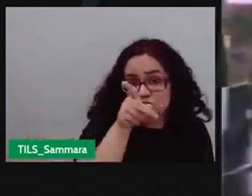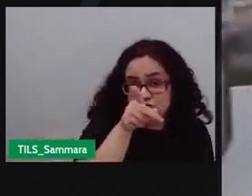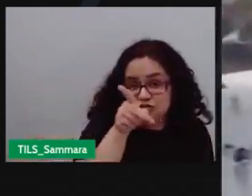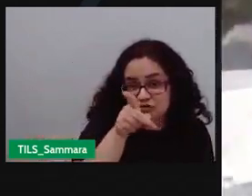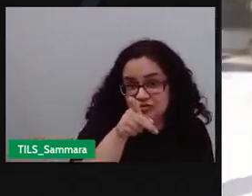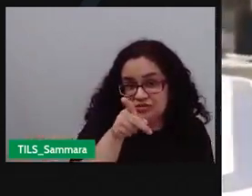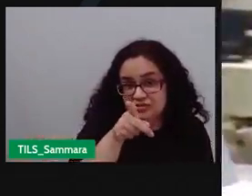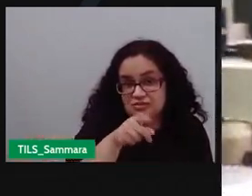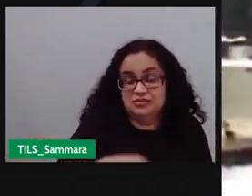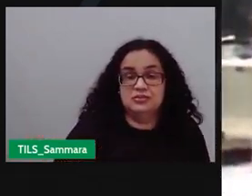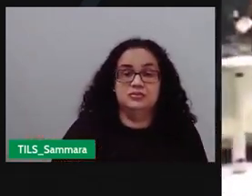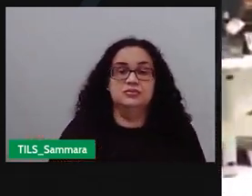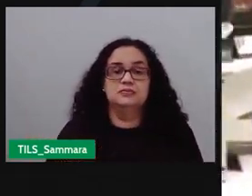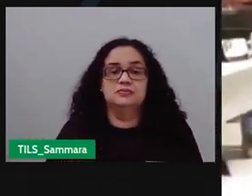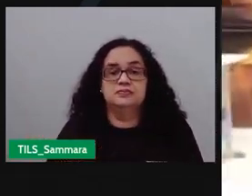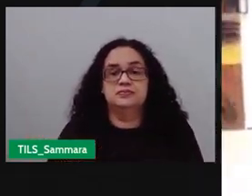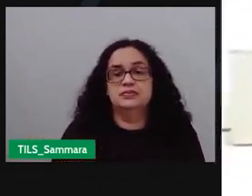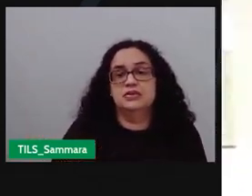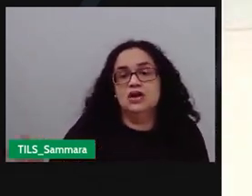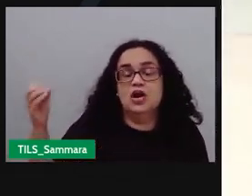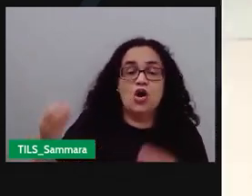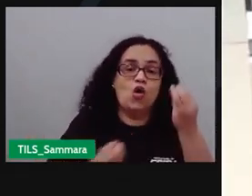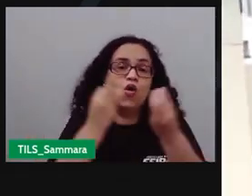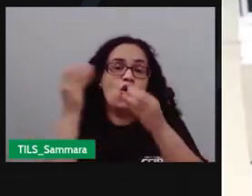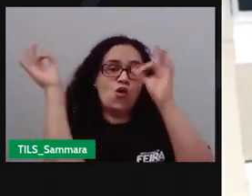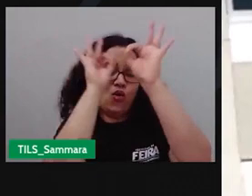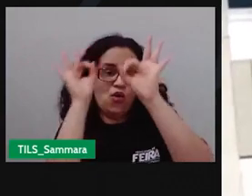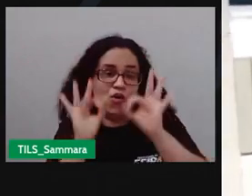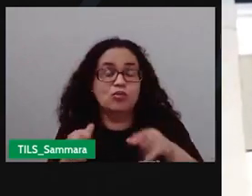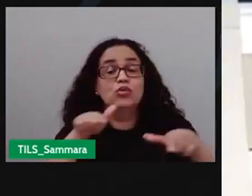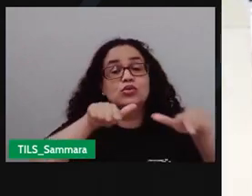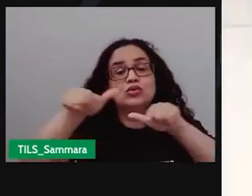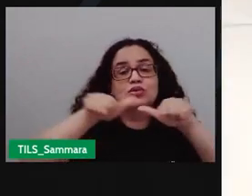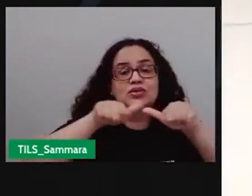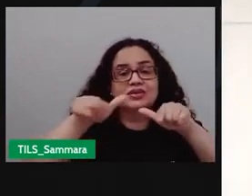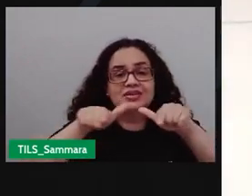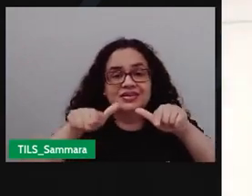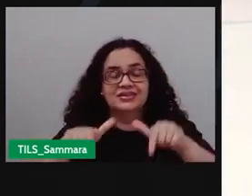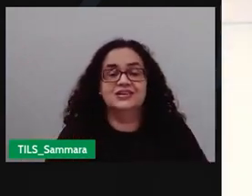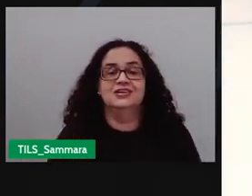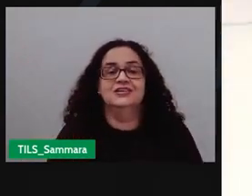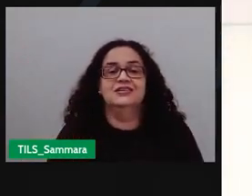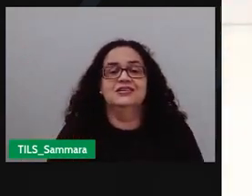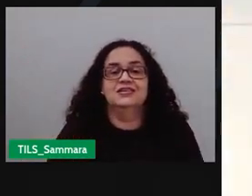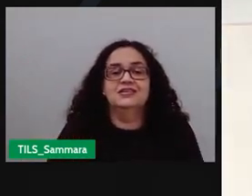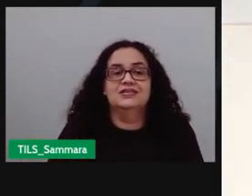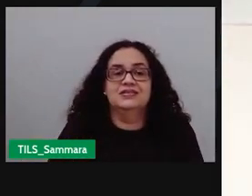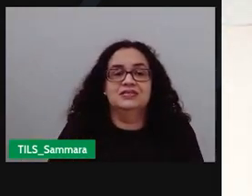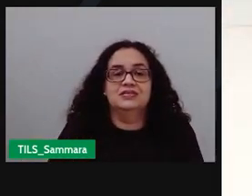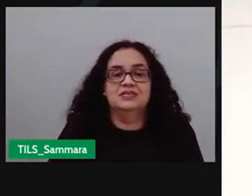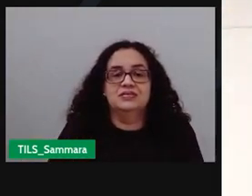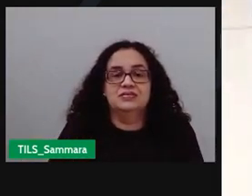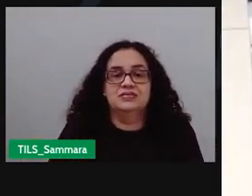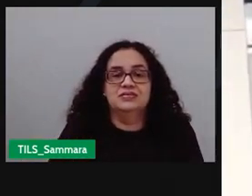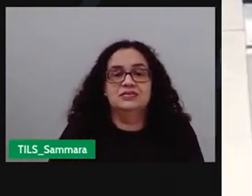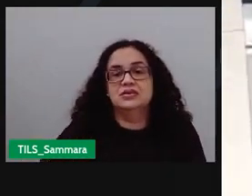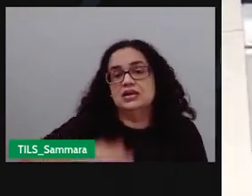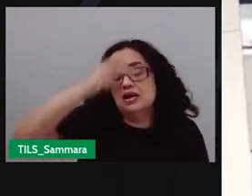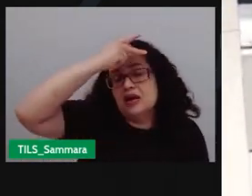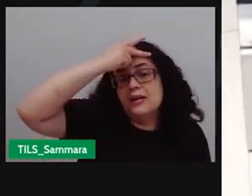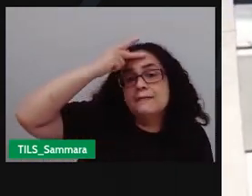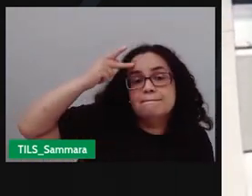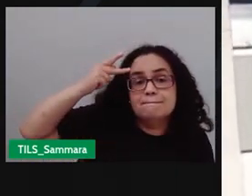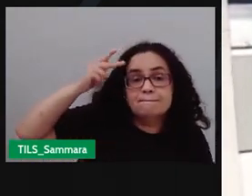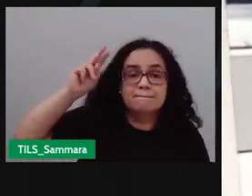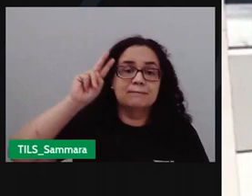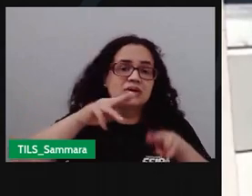praticamente com tudo pronto né digital seu texto gravar e pegar para a edição né para que você possa receber aí na sua